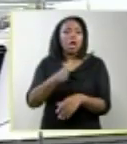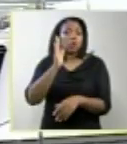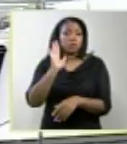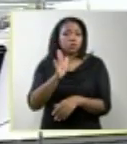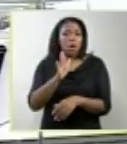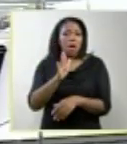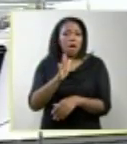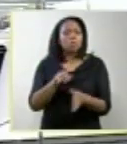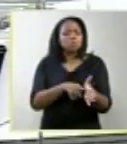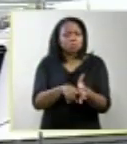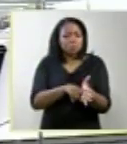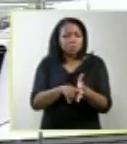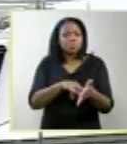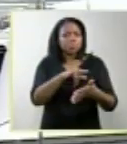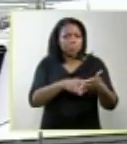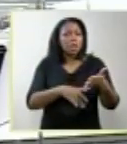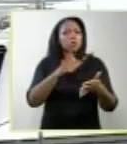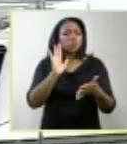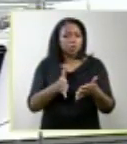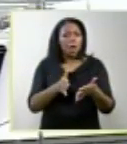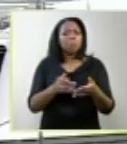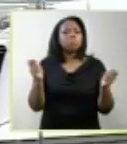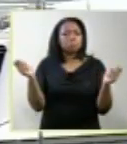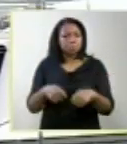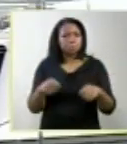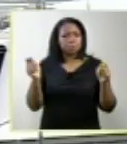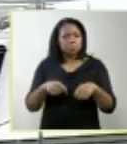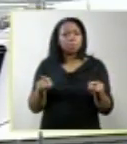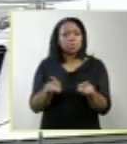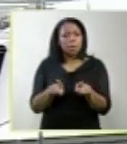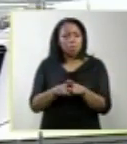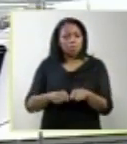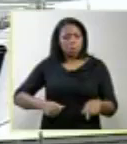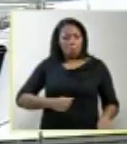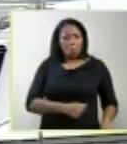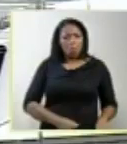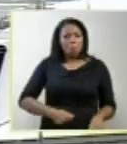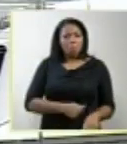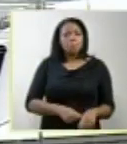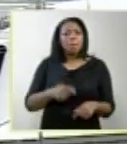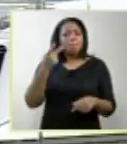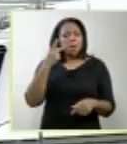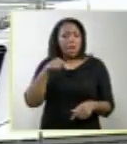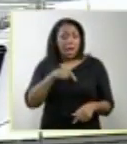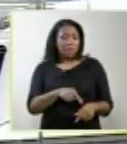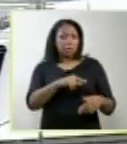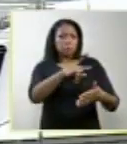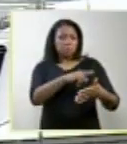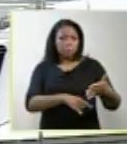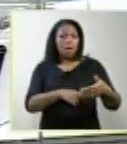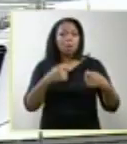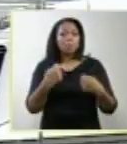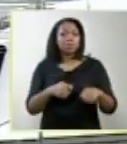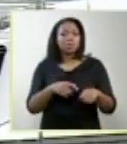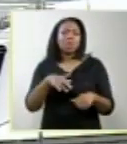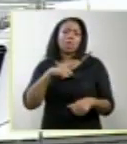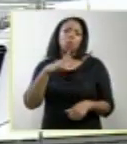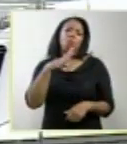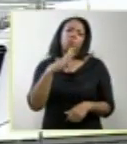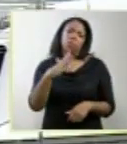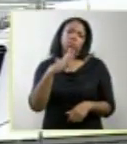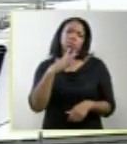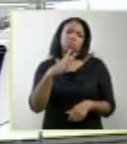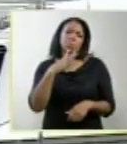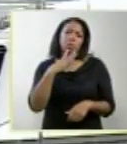diagnóstico é possível ser realizada na oitava semana. É claro que para esse diagnóstico tem que termos um completo conhecimento